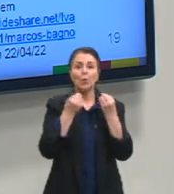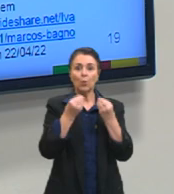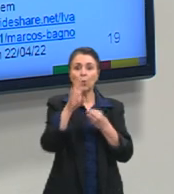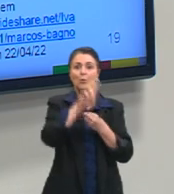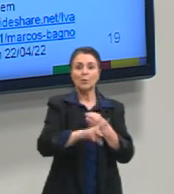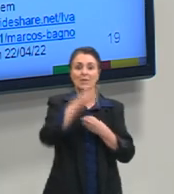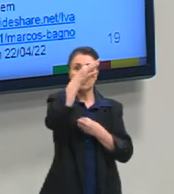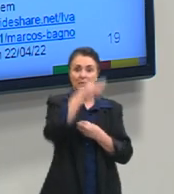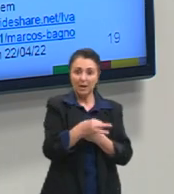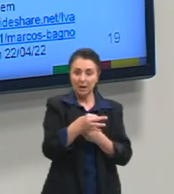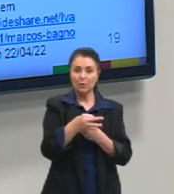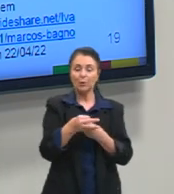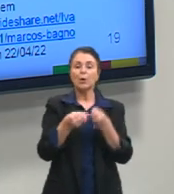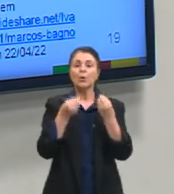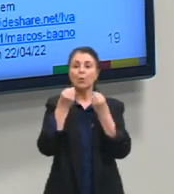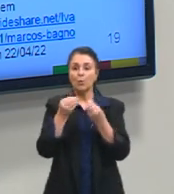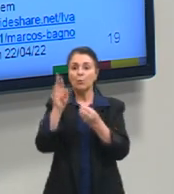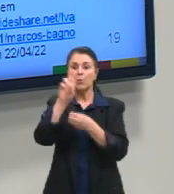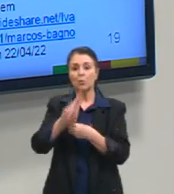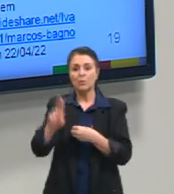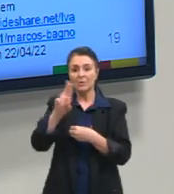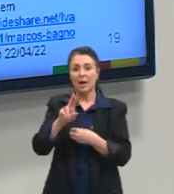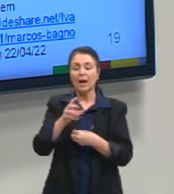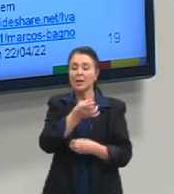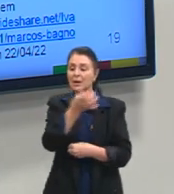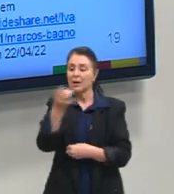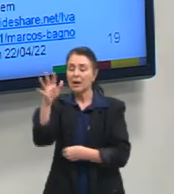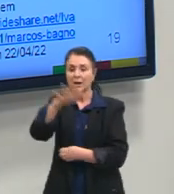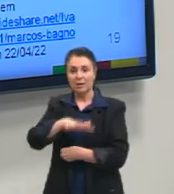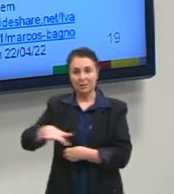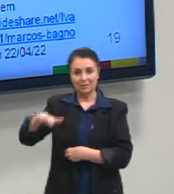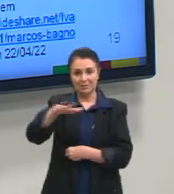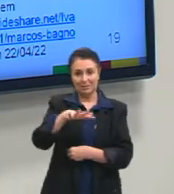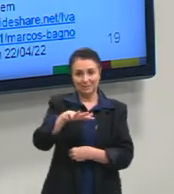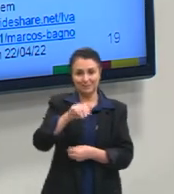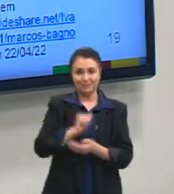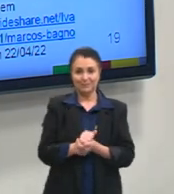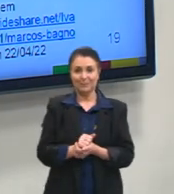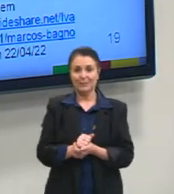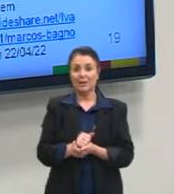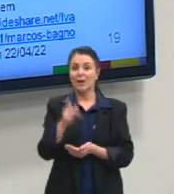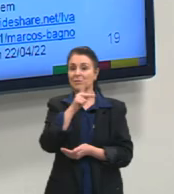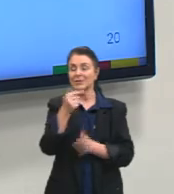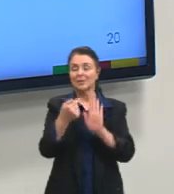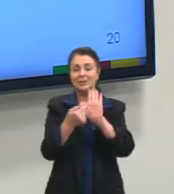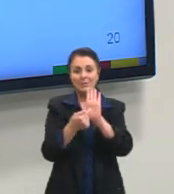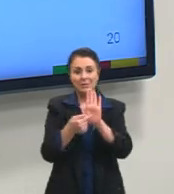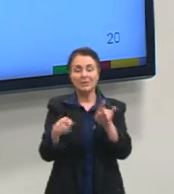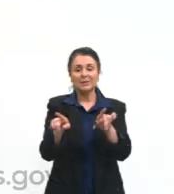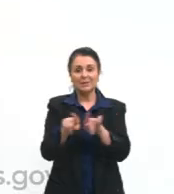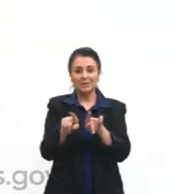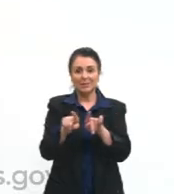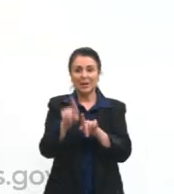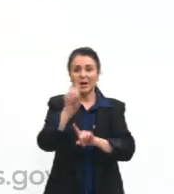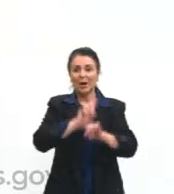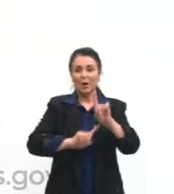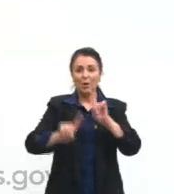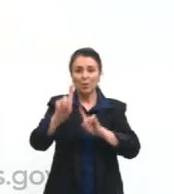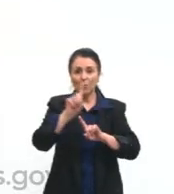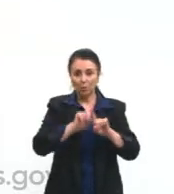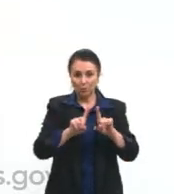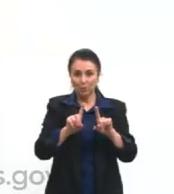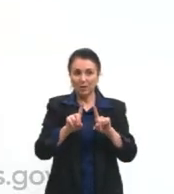que a gente tem diversas variações e cada uma tem o seu espaço. E eu trago aqui para vocês também algumas das